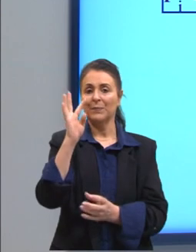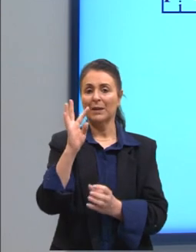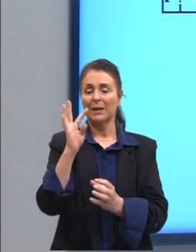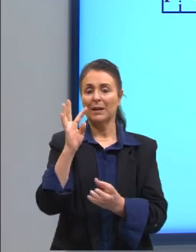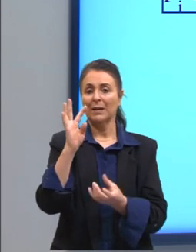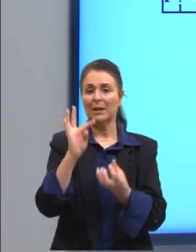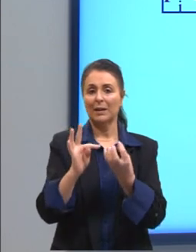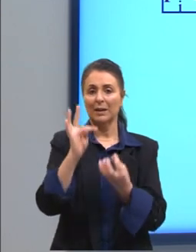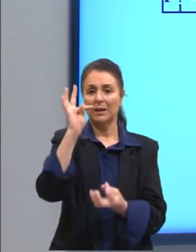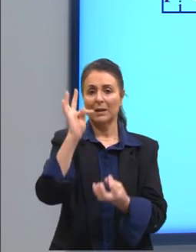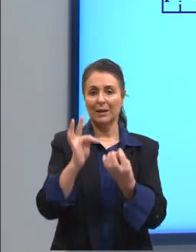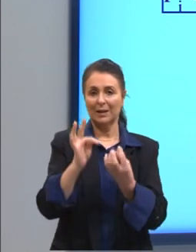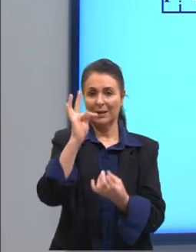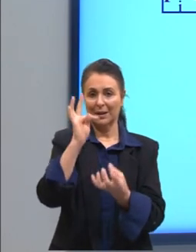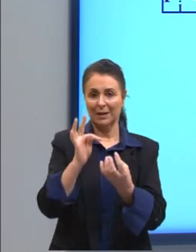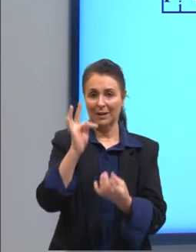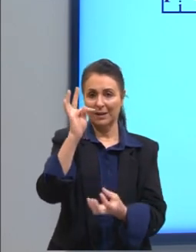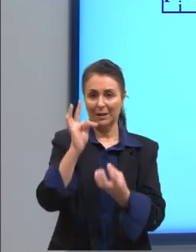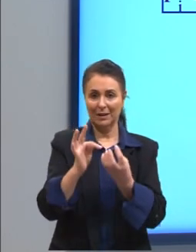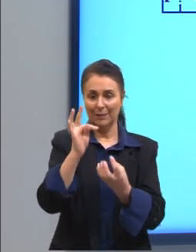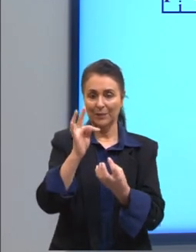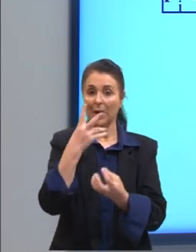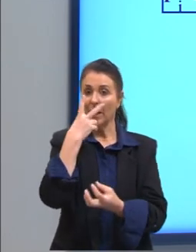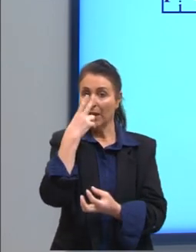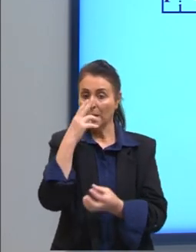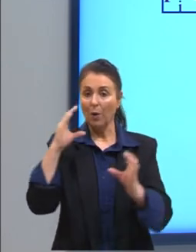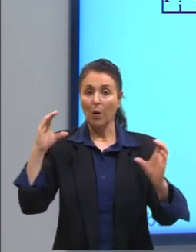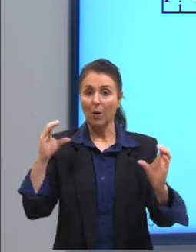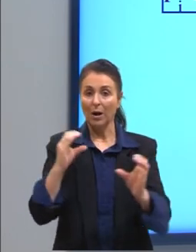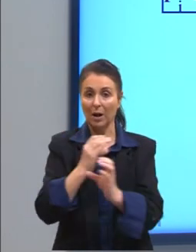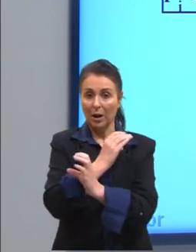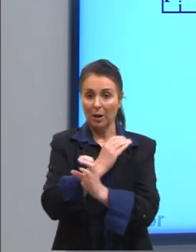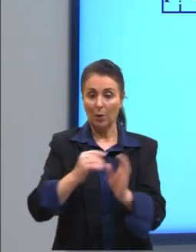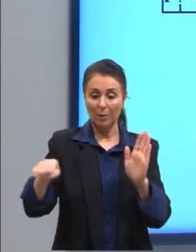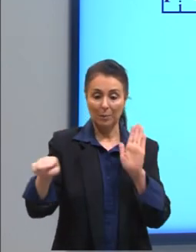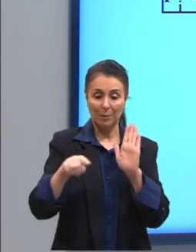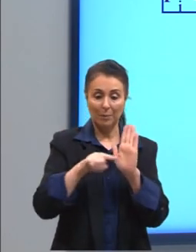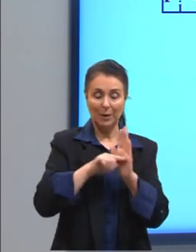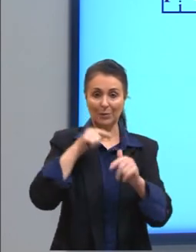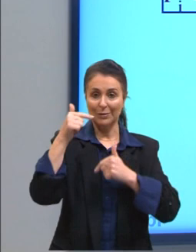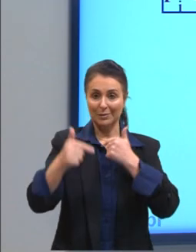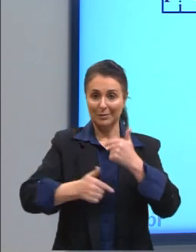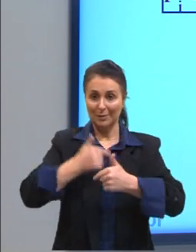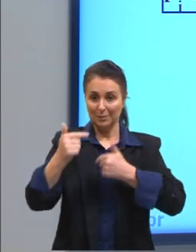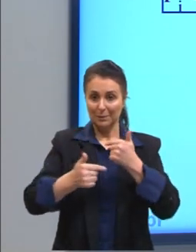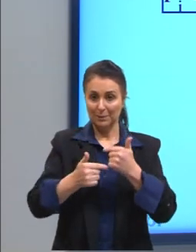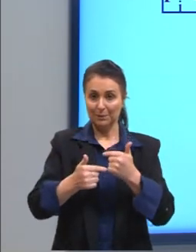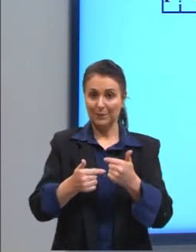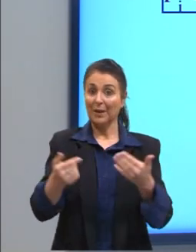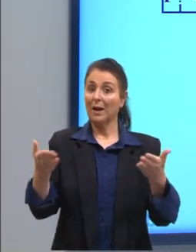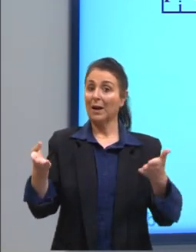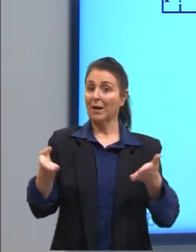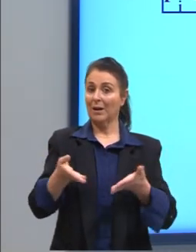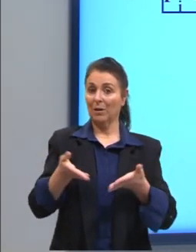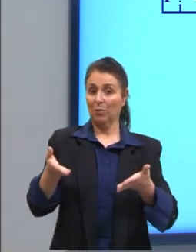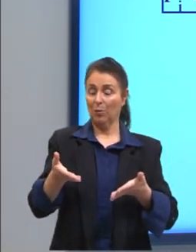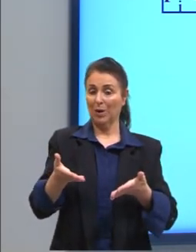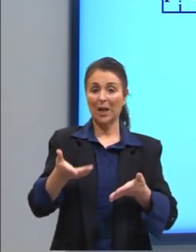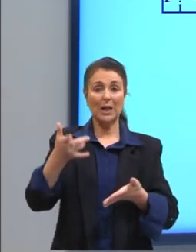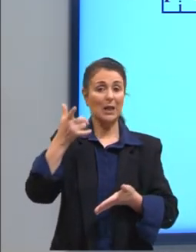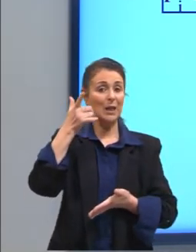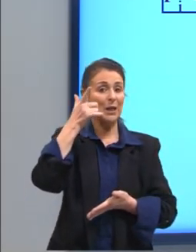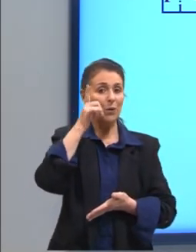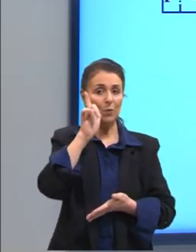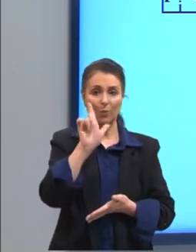interna é igual a calor menos trabalho. Neste caso aqui, gente, a gente não consegue